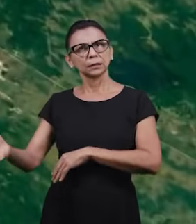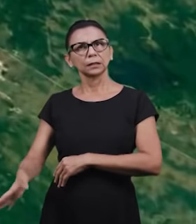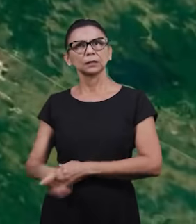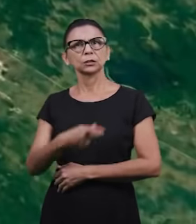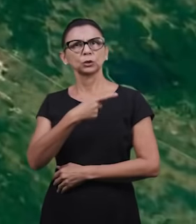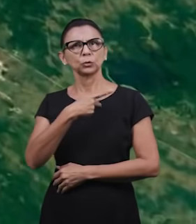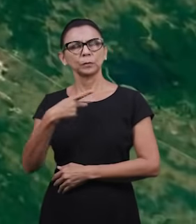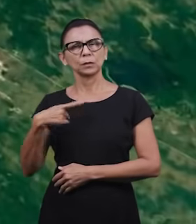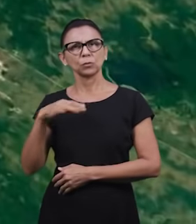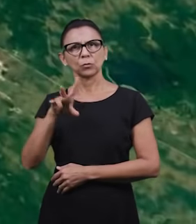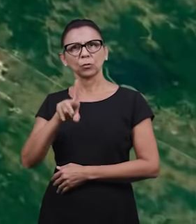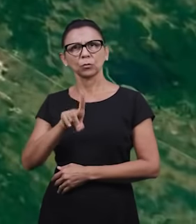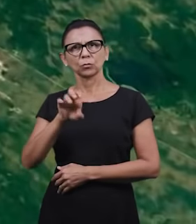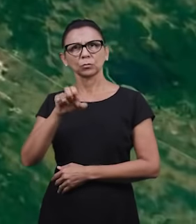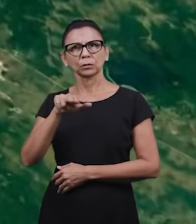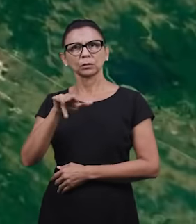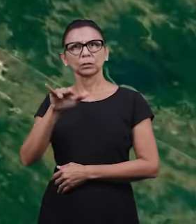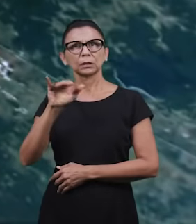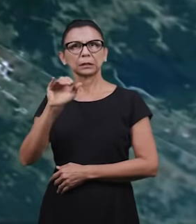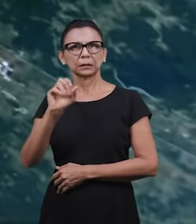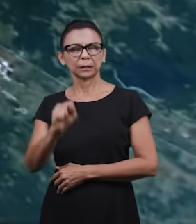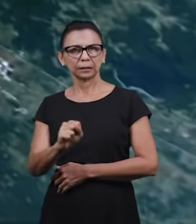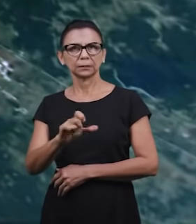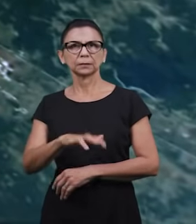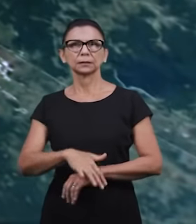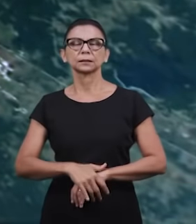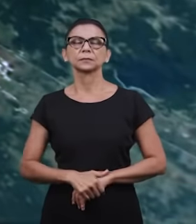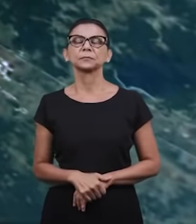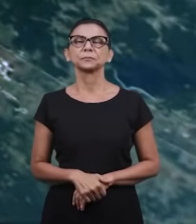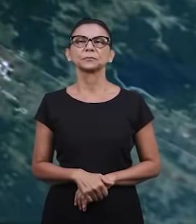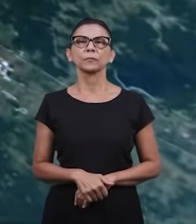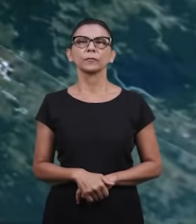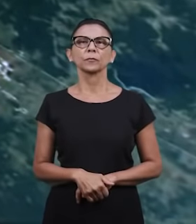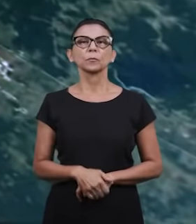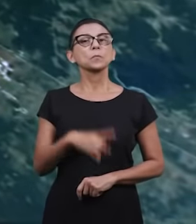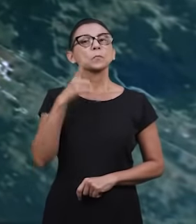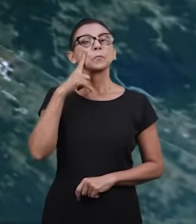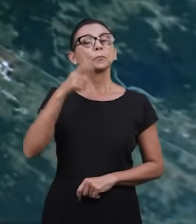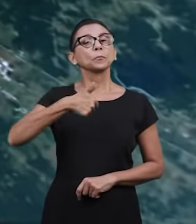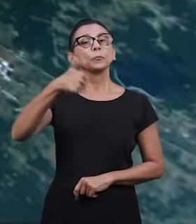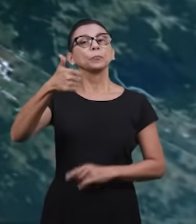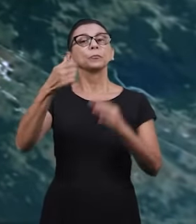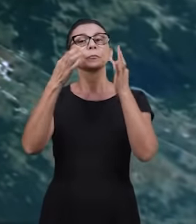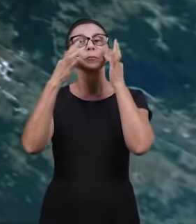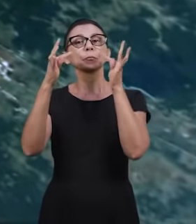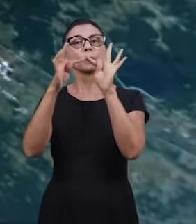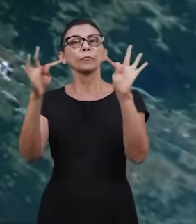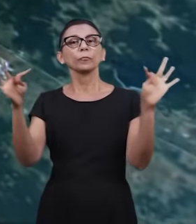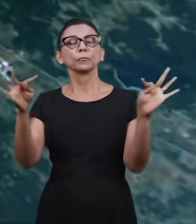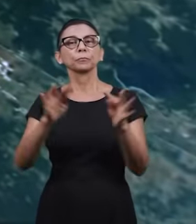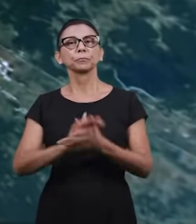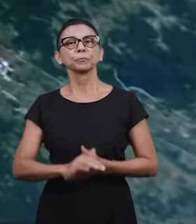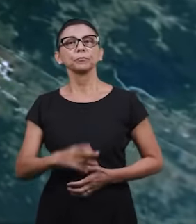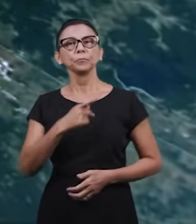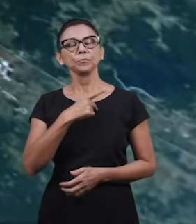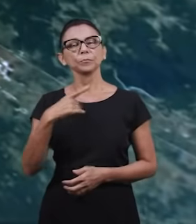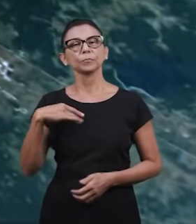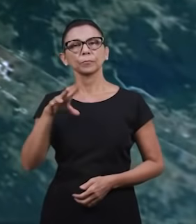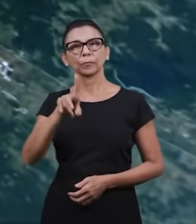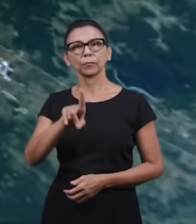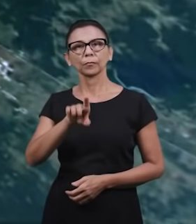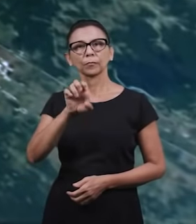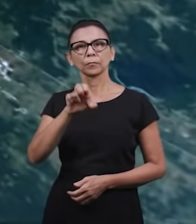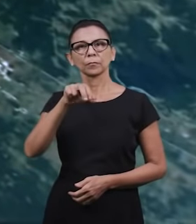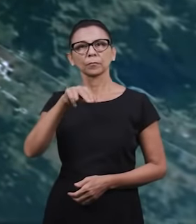o nosso companheiro, o pastor Denis Cordoví Rodrigues. Nós vamos ouvir agora o primeiro testemunho que será dado pelo